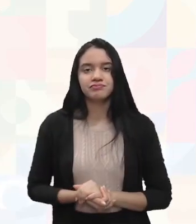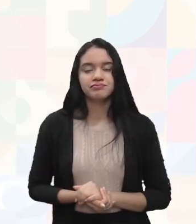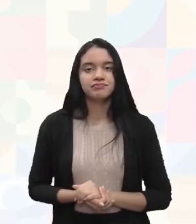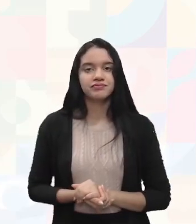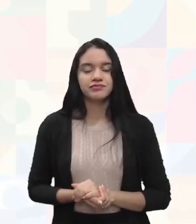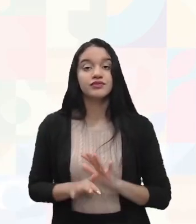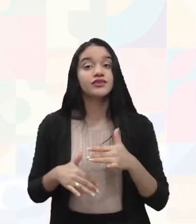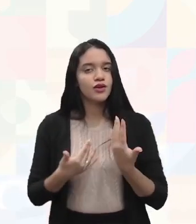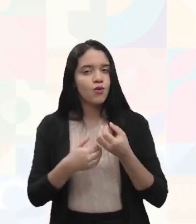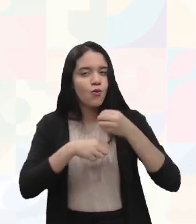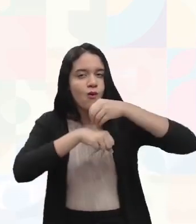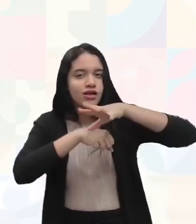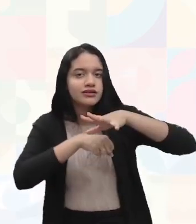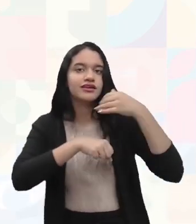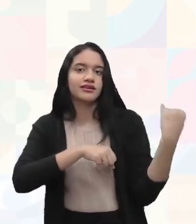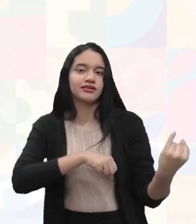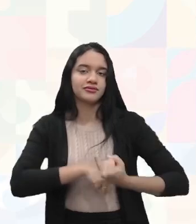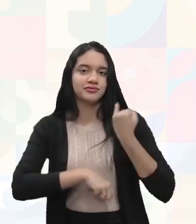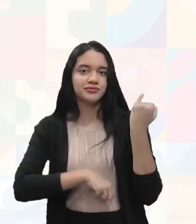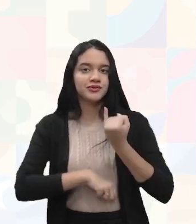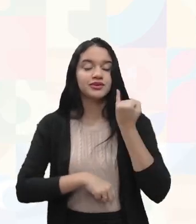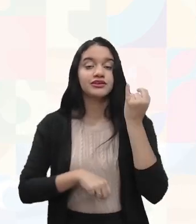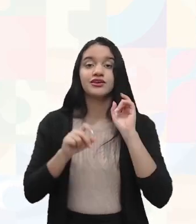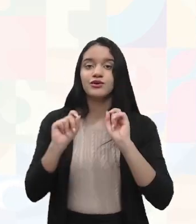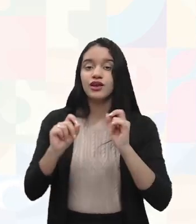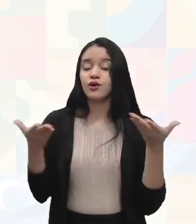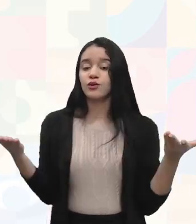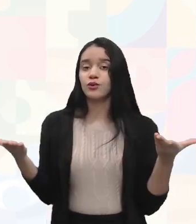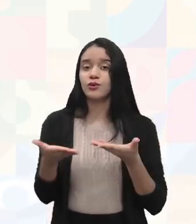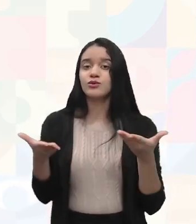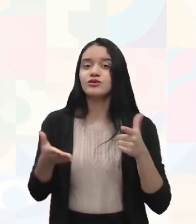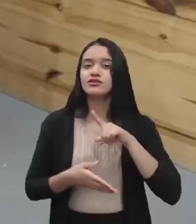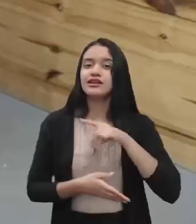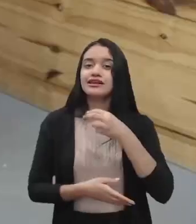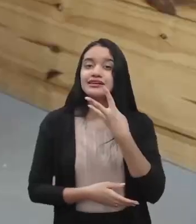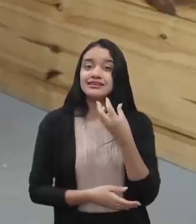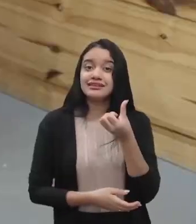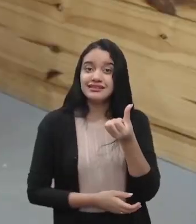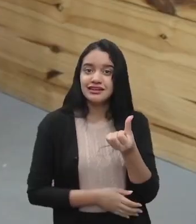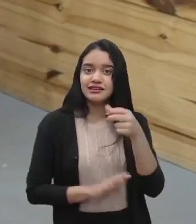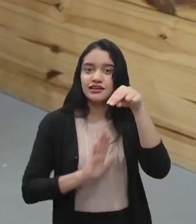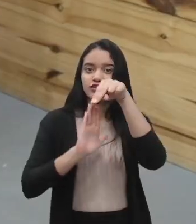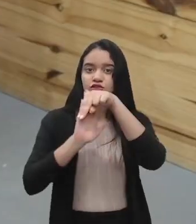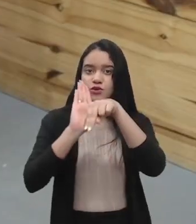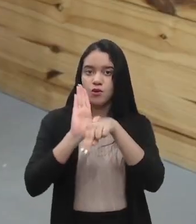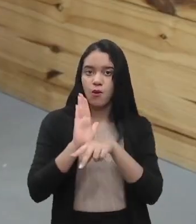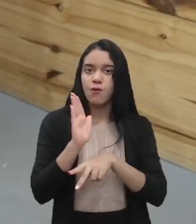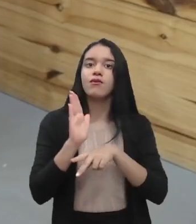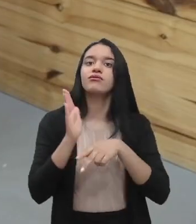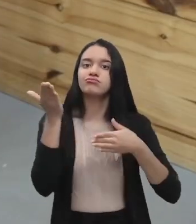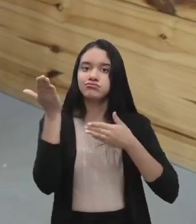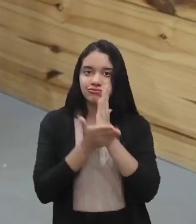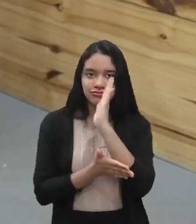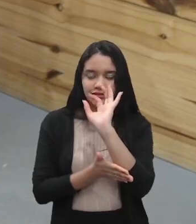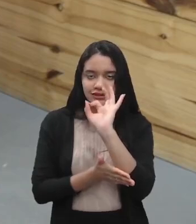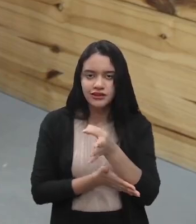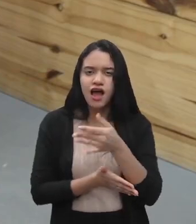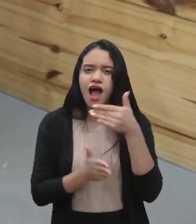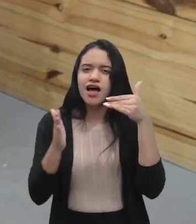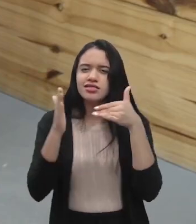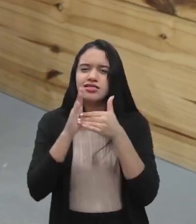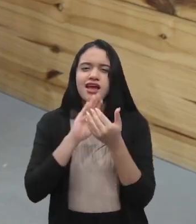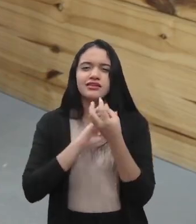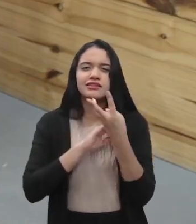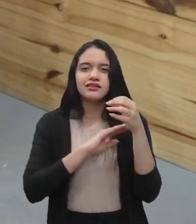Uma dica que é muito importante, tá? Hoje nós temos 36 normas vigentes. Vai até a 38,